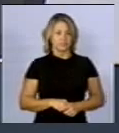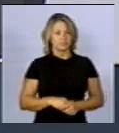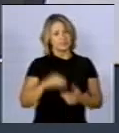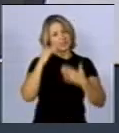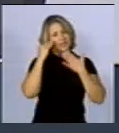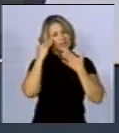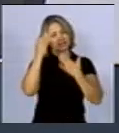doutor Luiz Domingos.